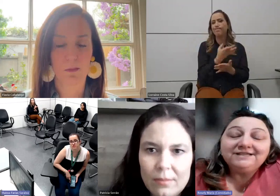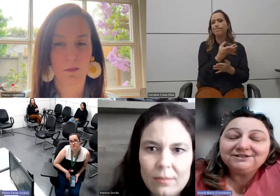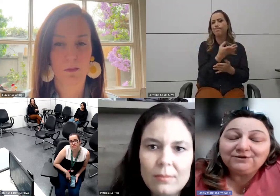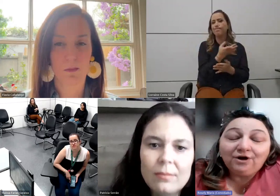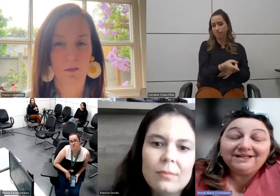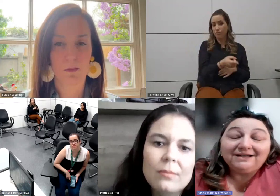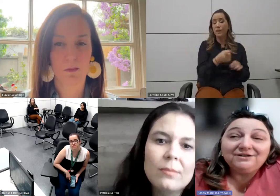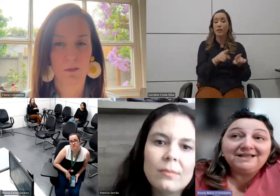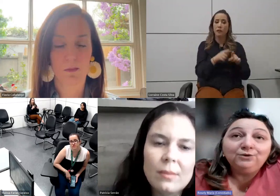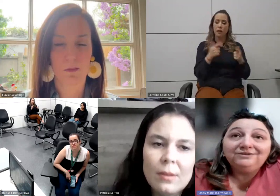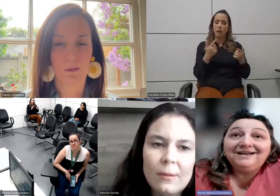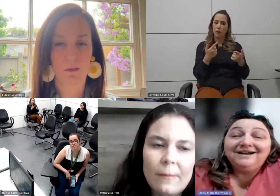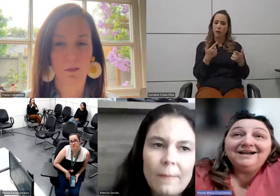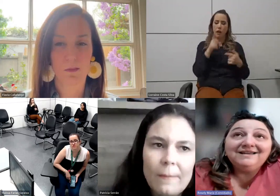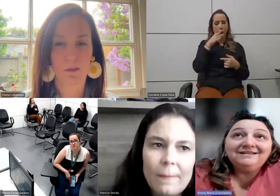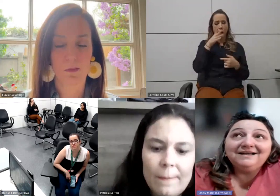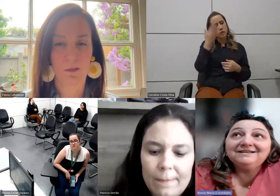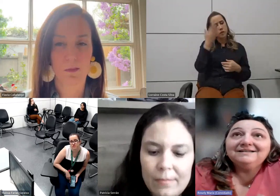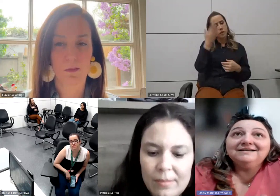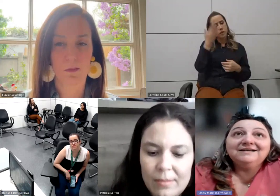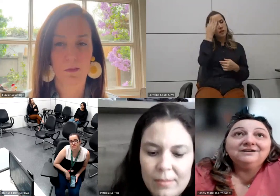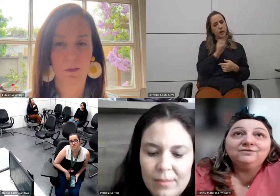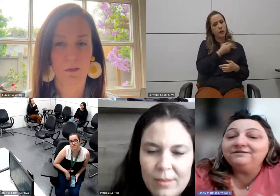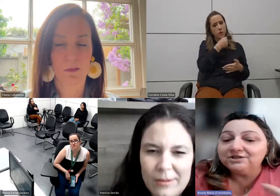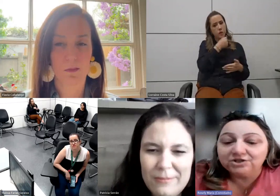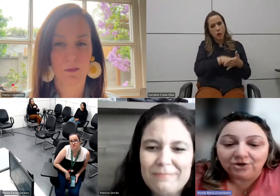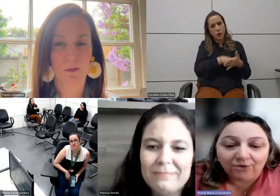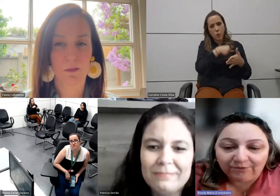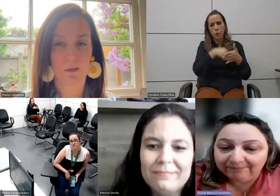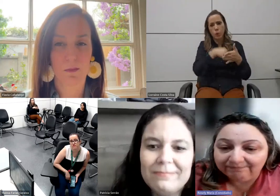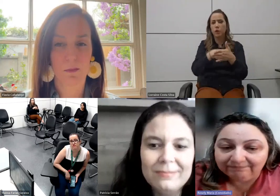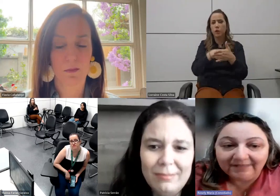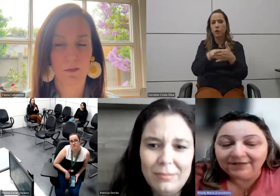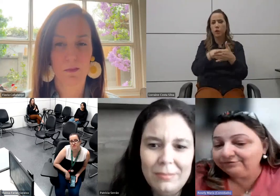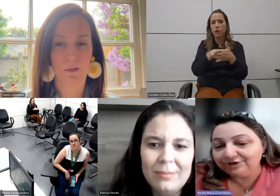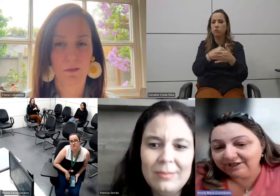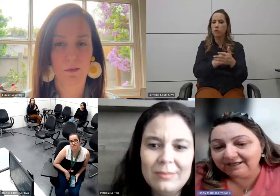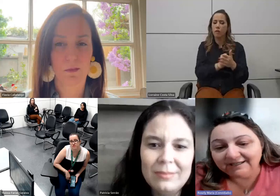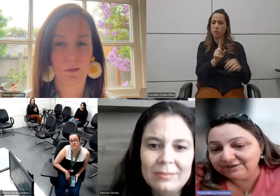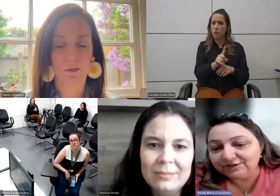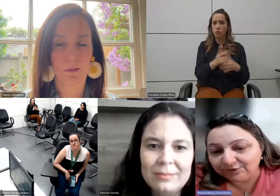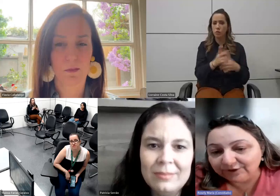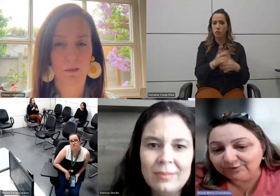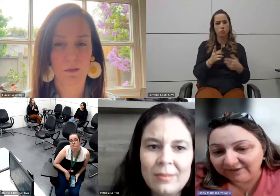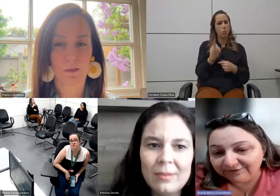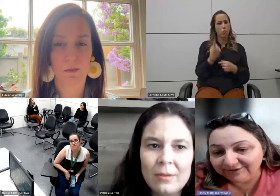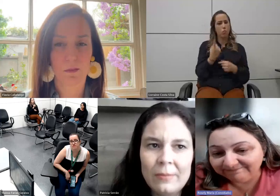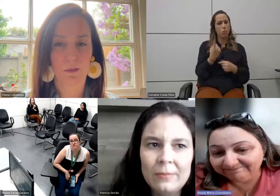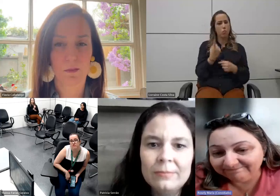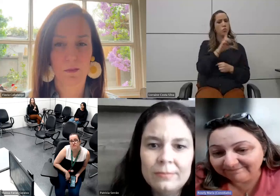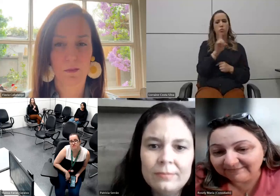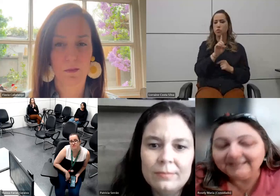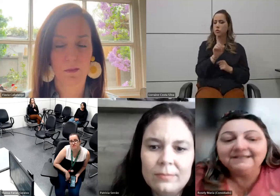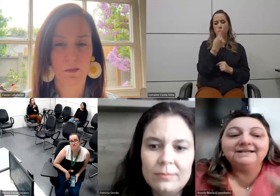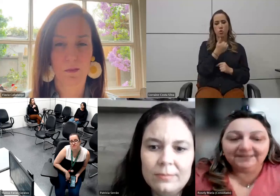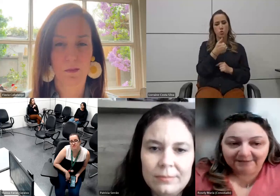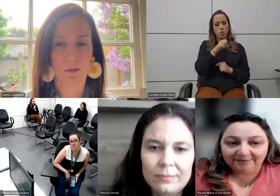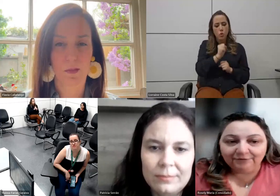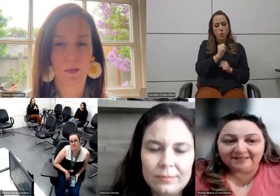Aí, você descobre que a nossa luta ainda não avançou nem um dia nesses 18 anos.